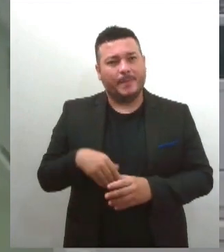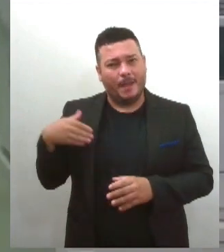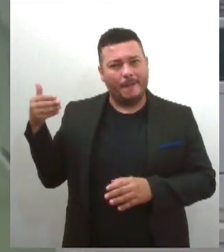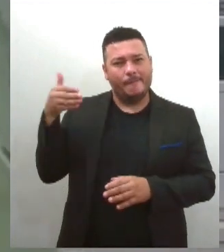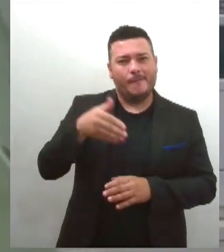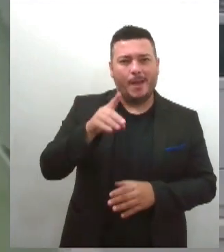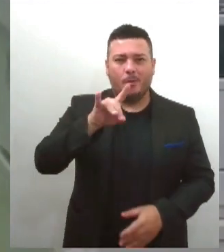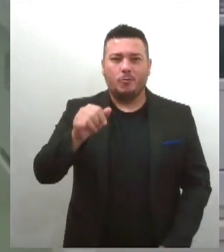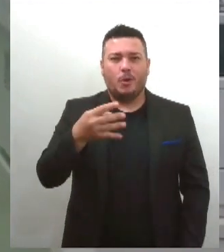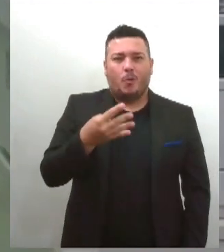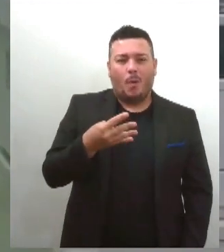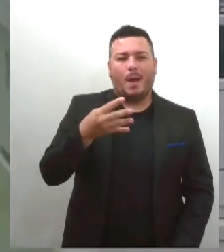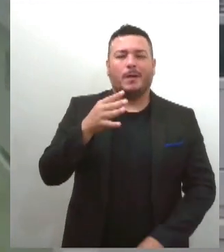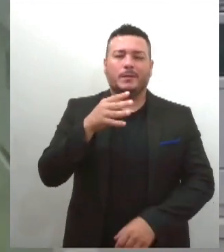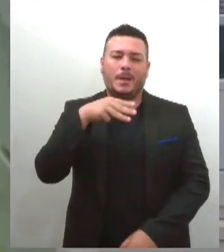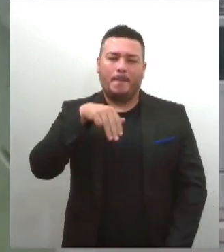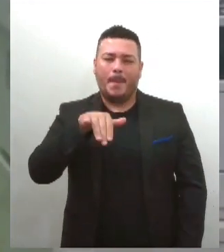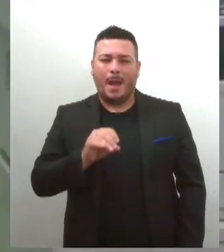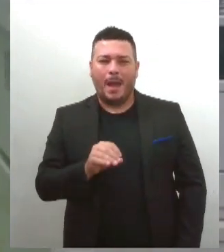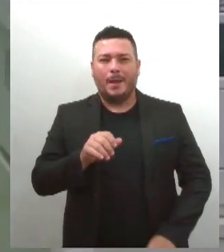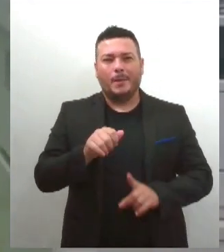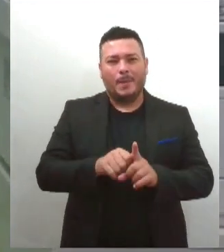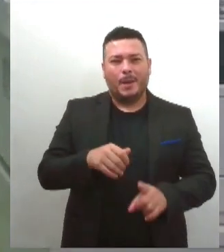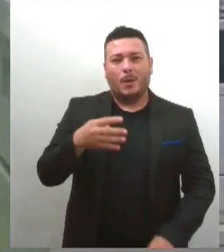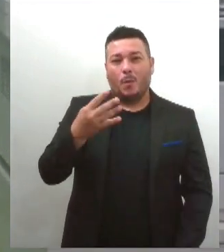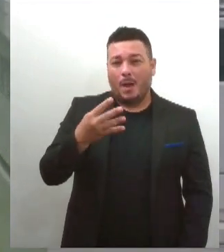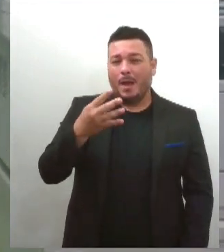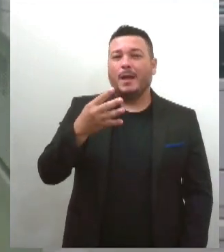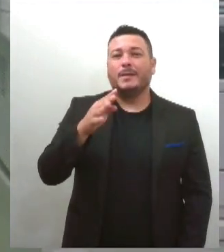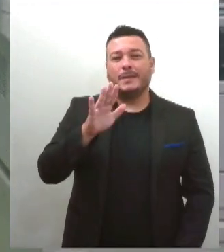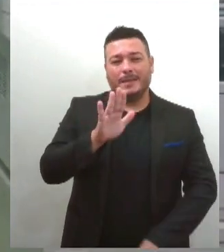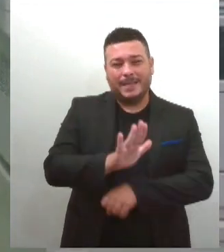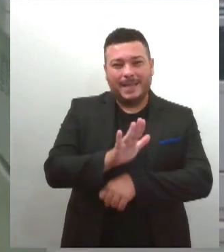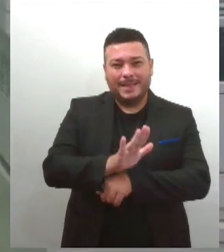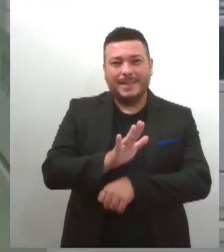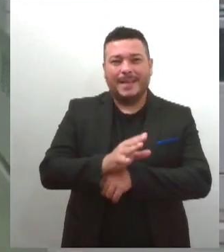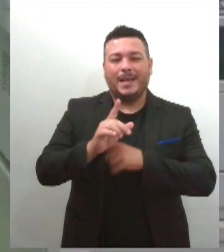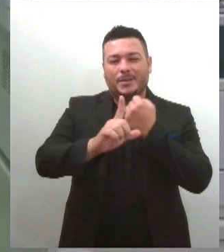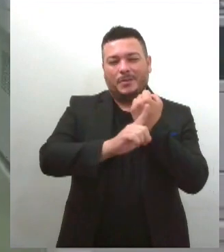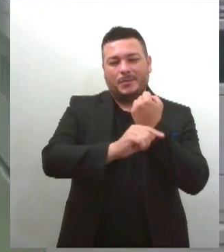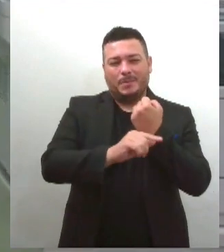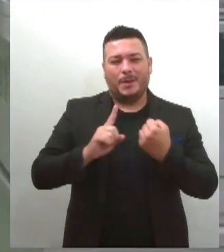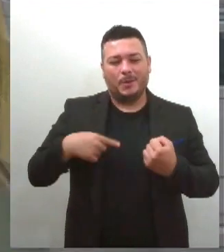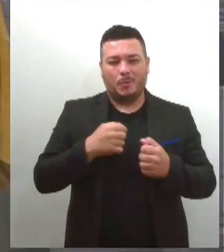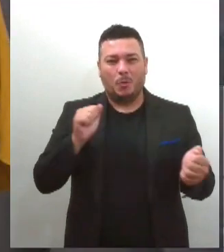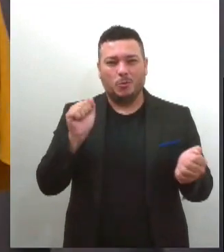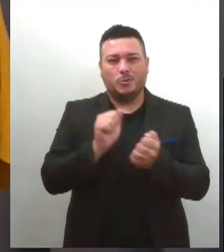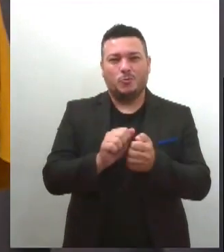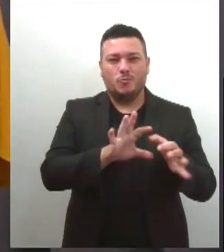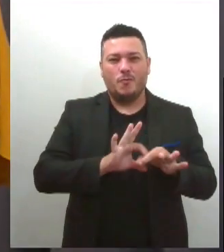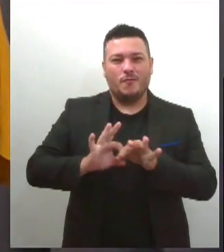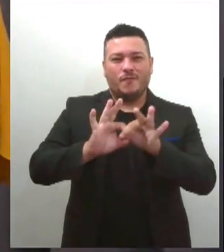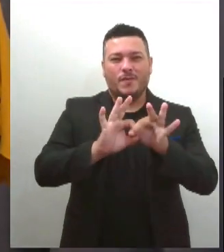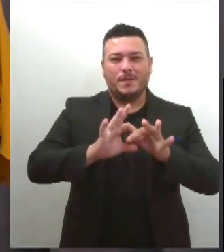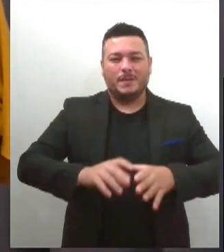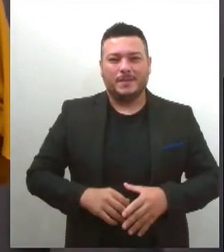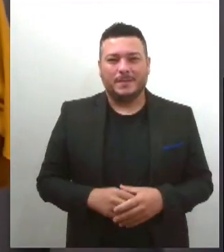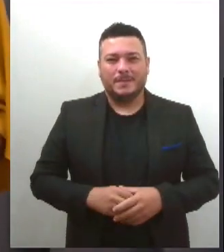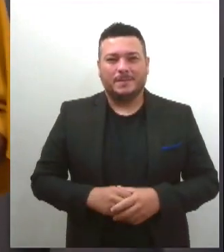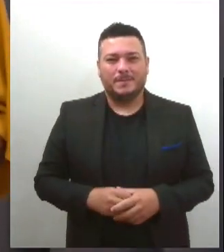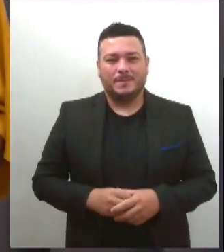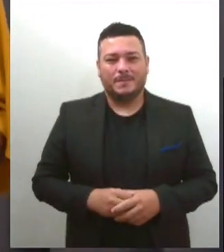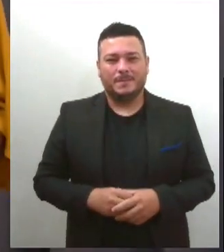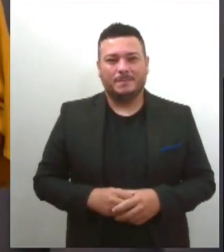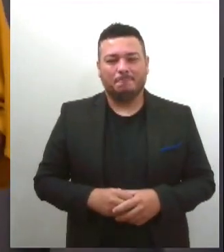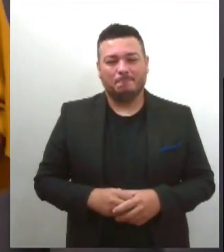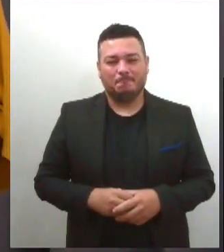16h, lá no Parque da Cementeira. Juntos, somos mais forte. Fica aí o convite.